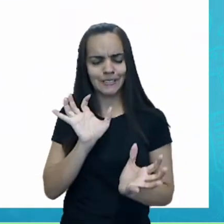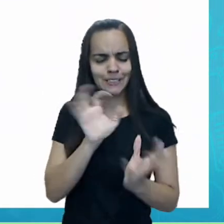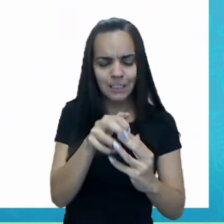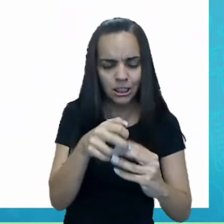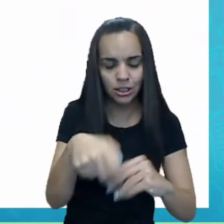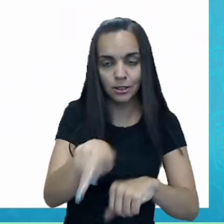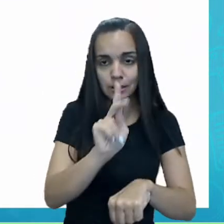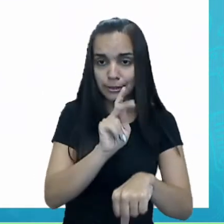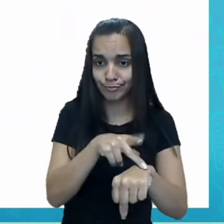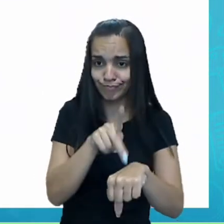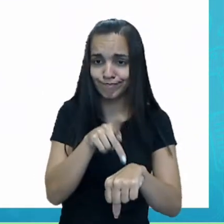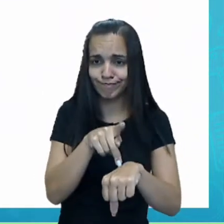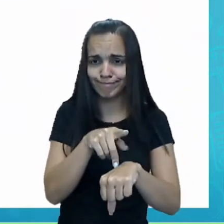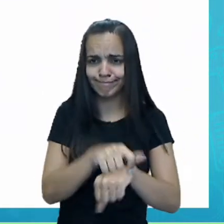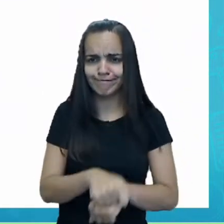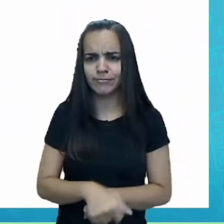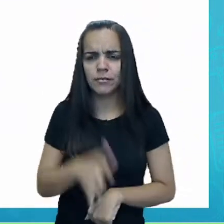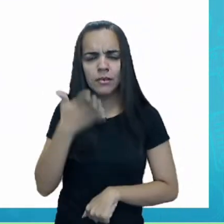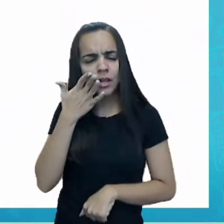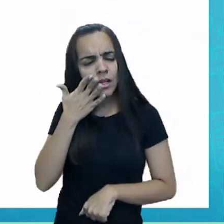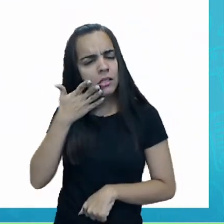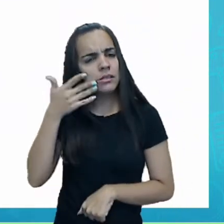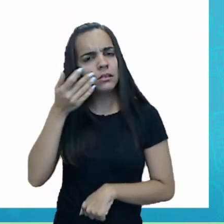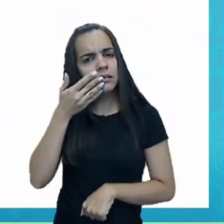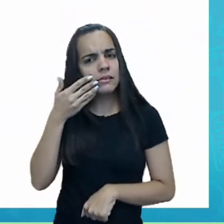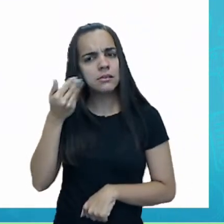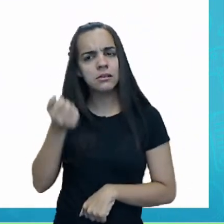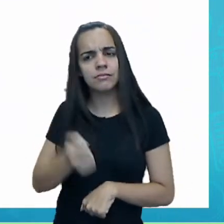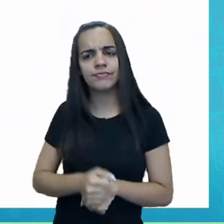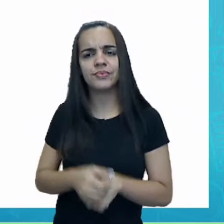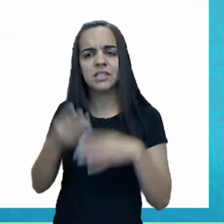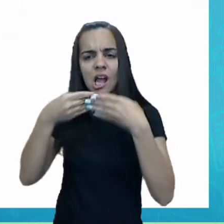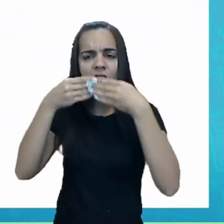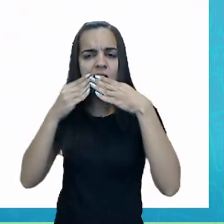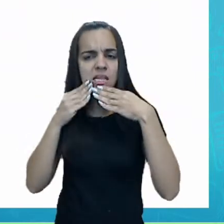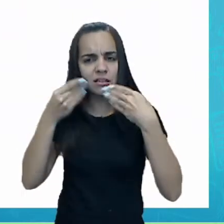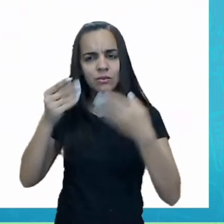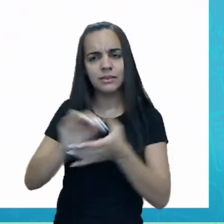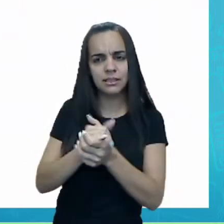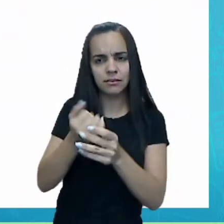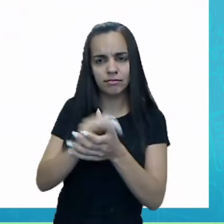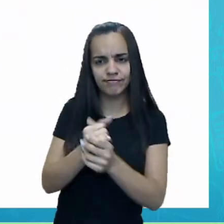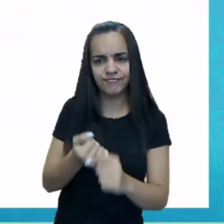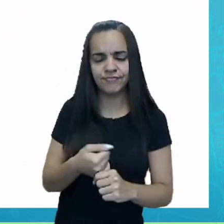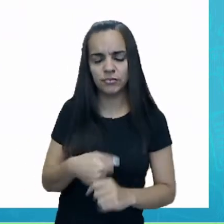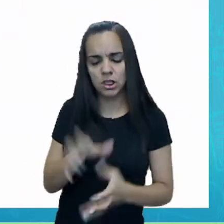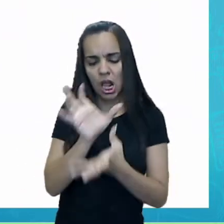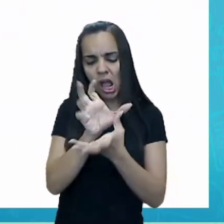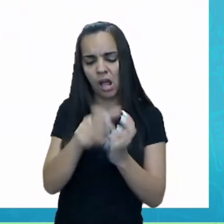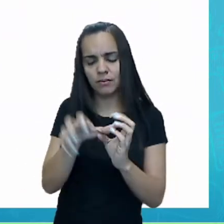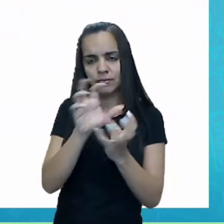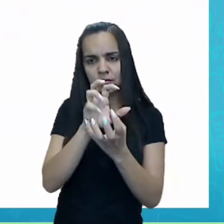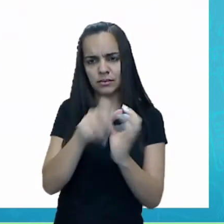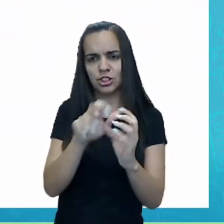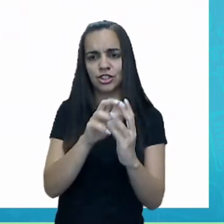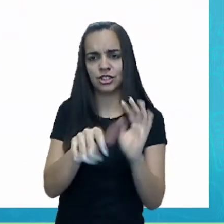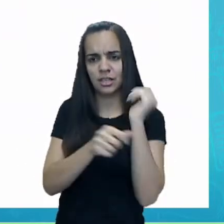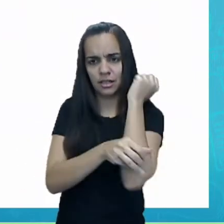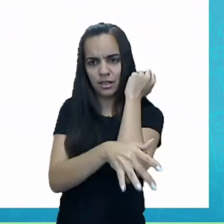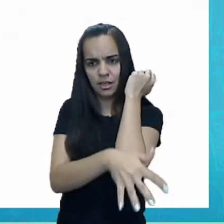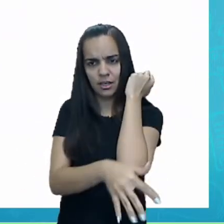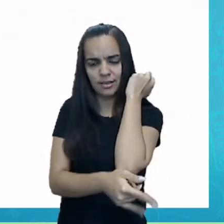o pedregulho, recebia o carinho, cobria o dente com sabão, martigava a raiz forte.